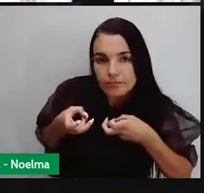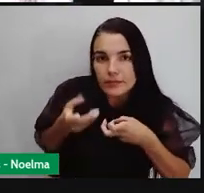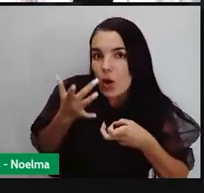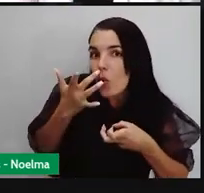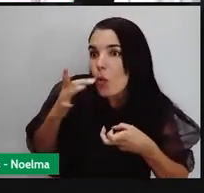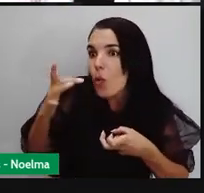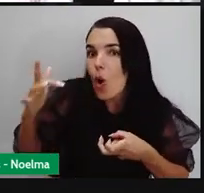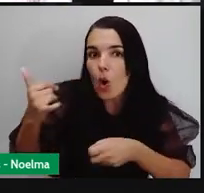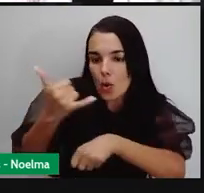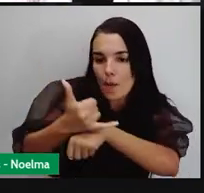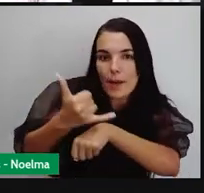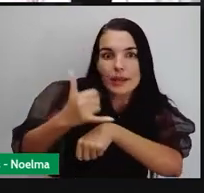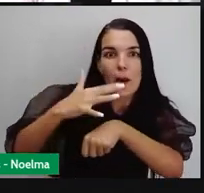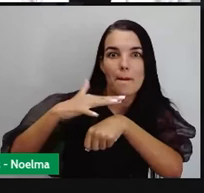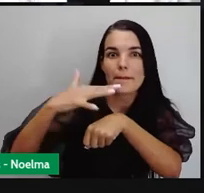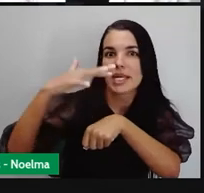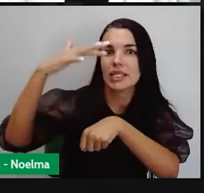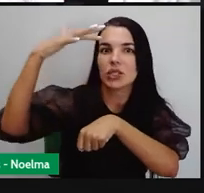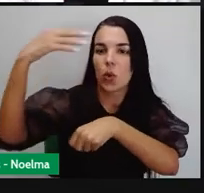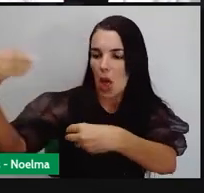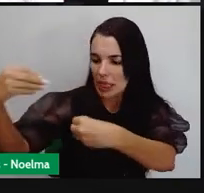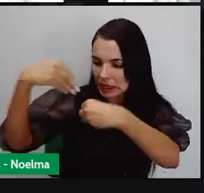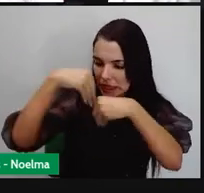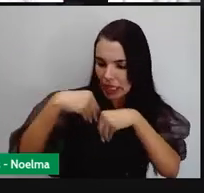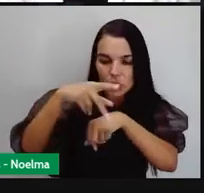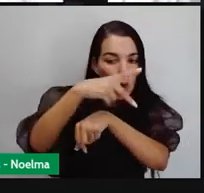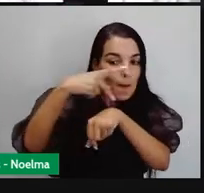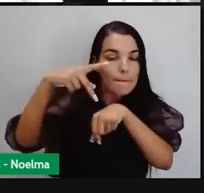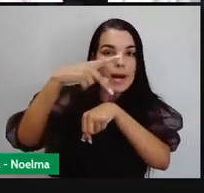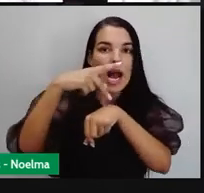ouro, metal precioso, para dentro da nação.